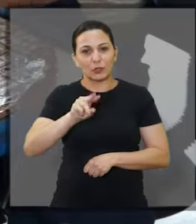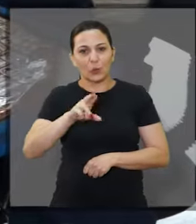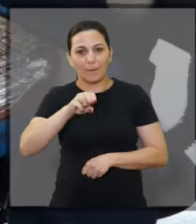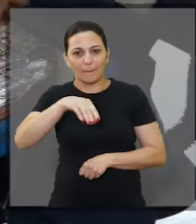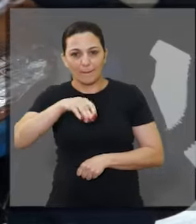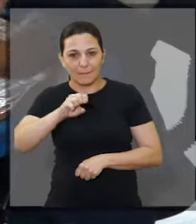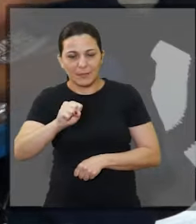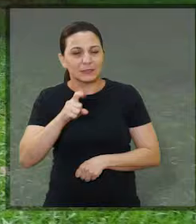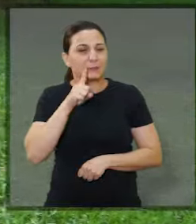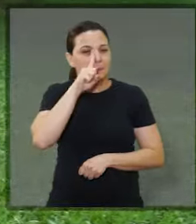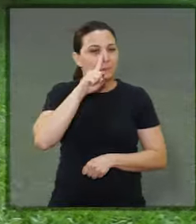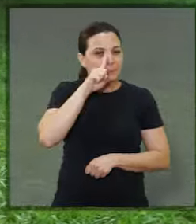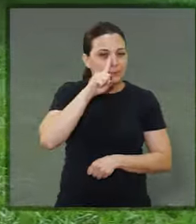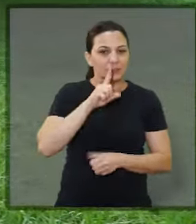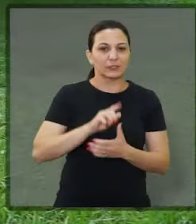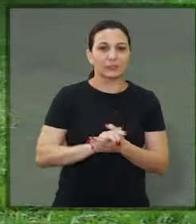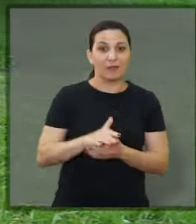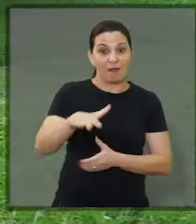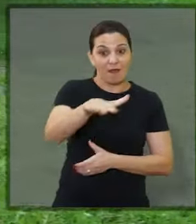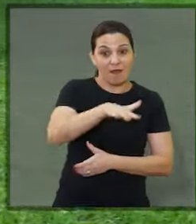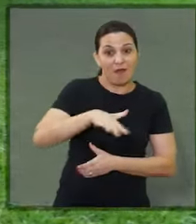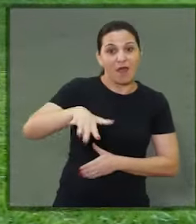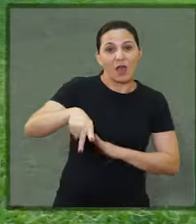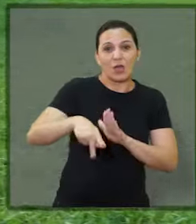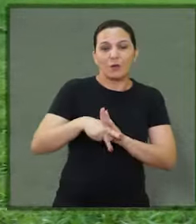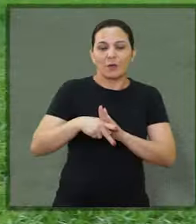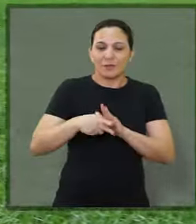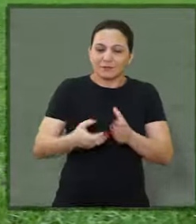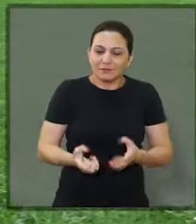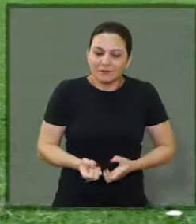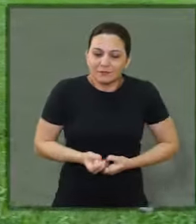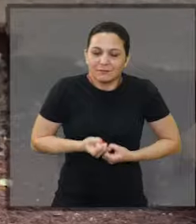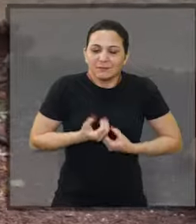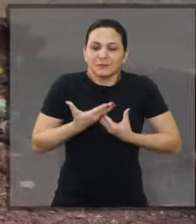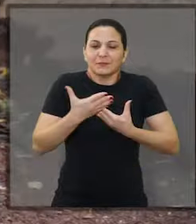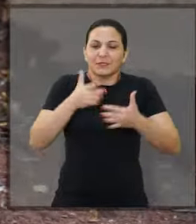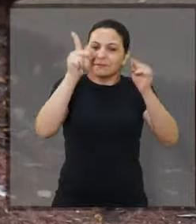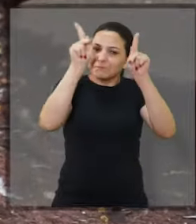severas, no local que inspira a paz.